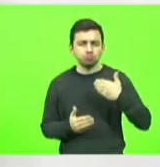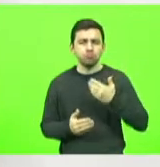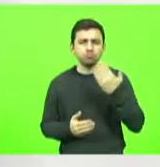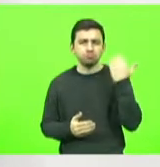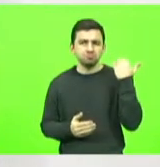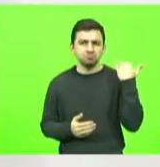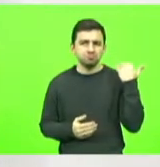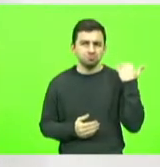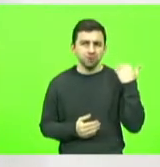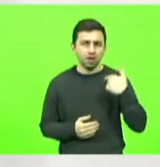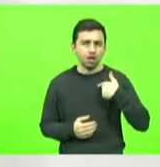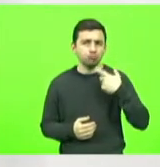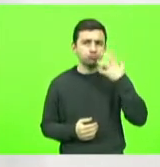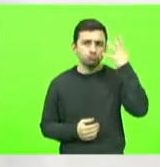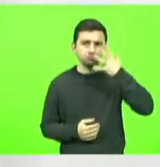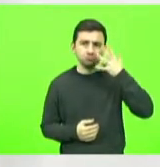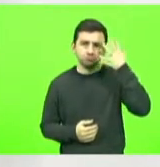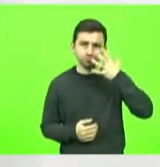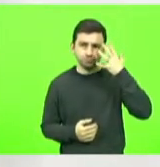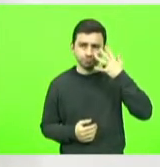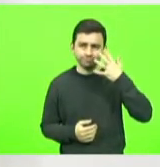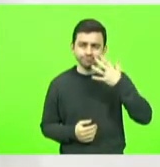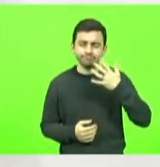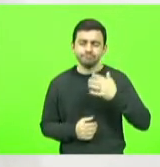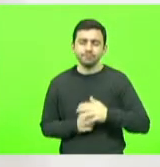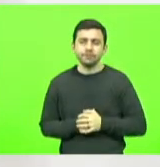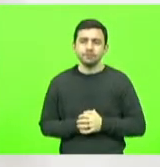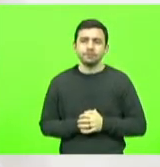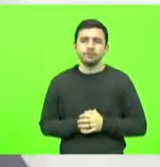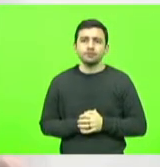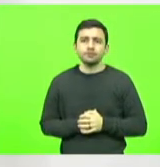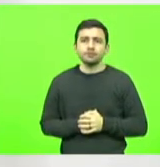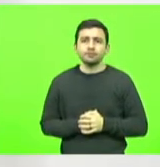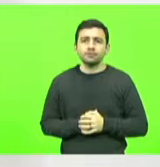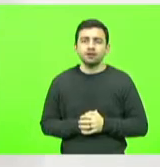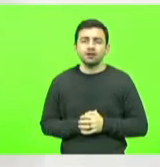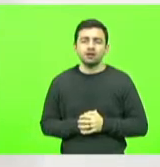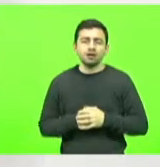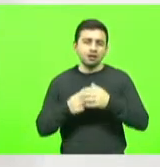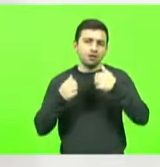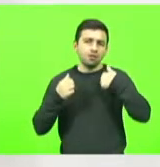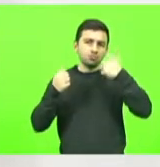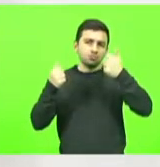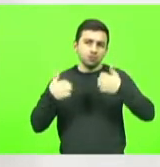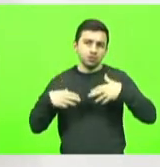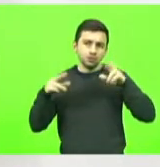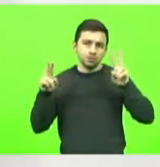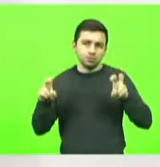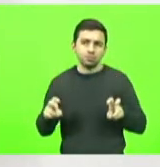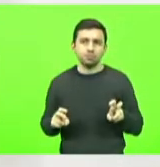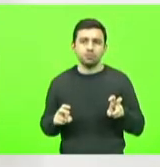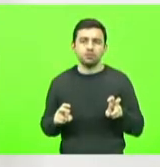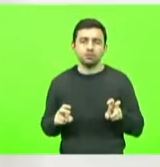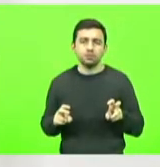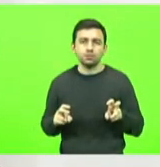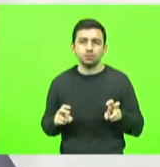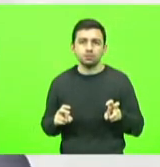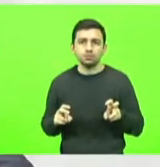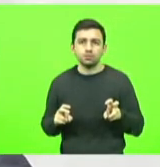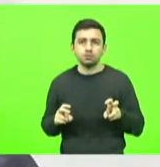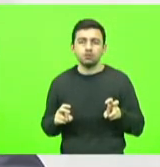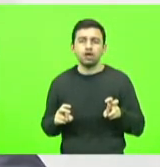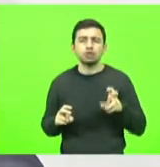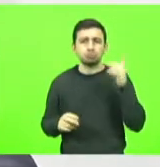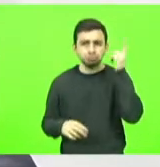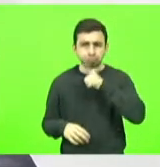fiz um pronunciamento aqui nesta tribuna referente a uma conquista